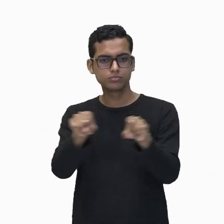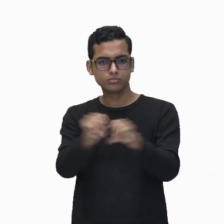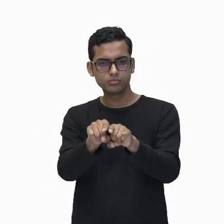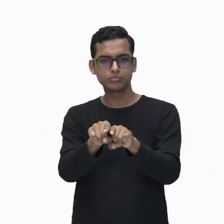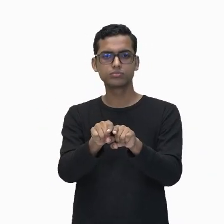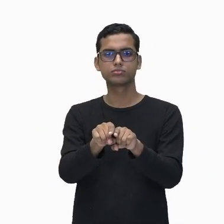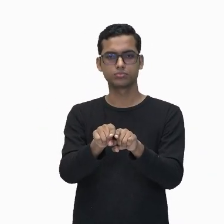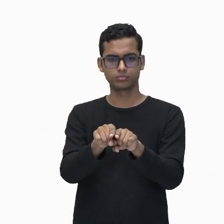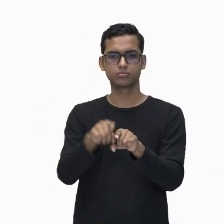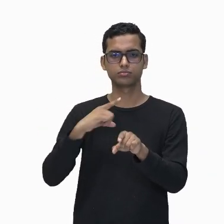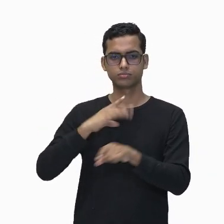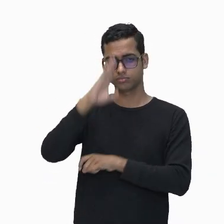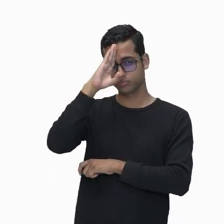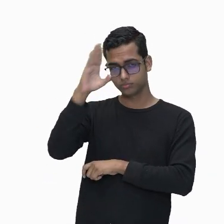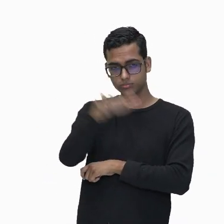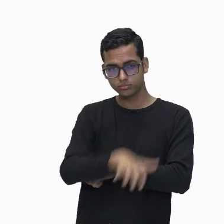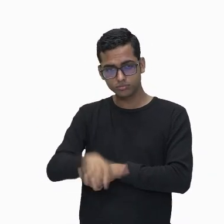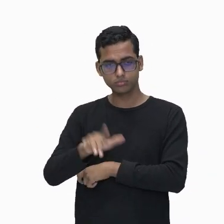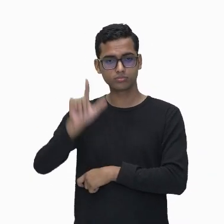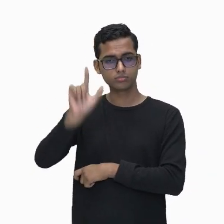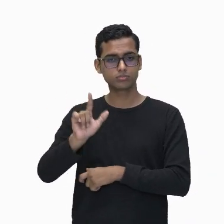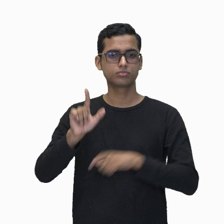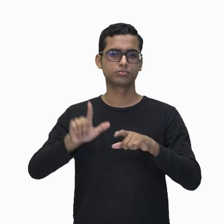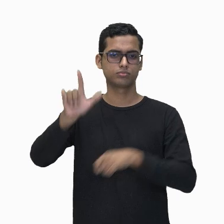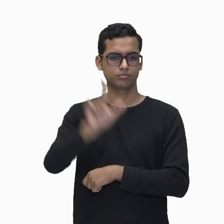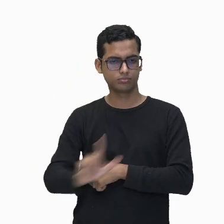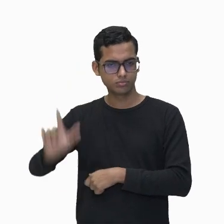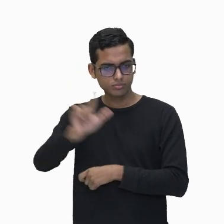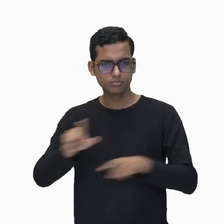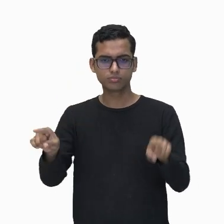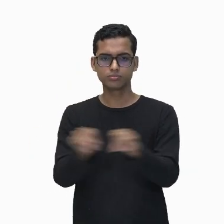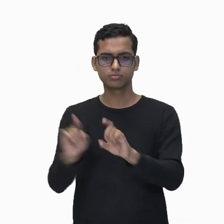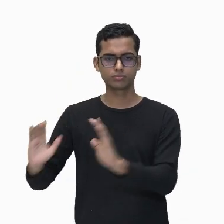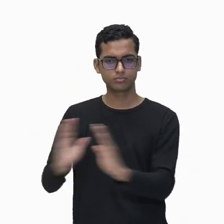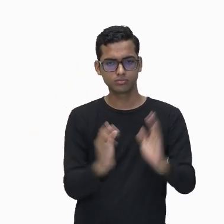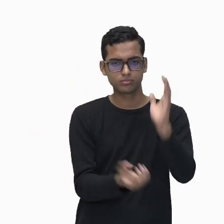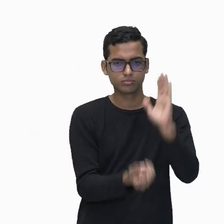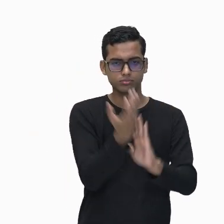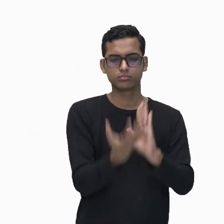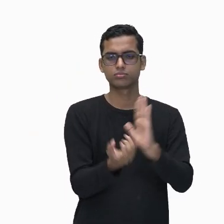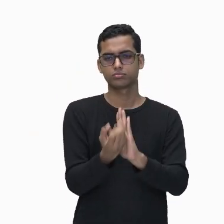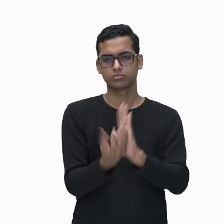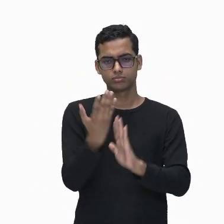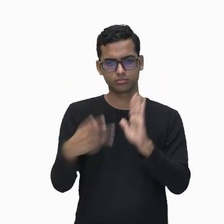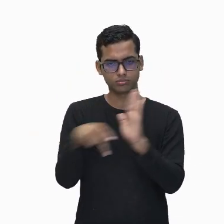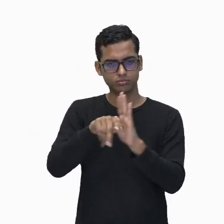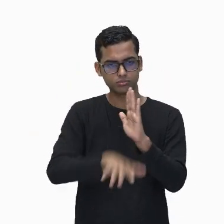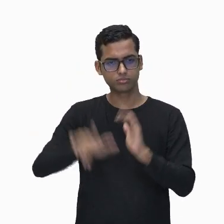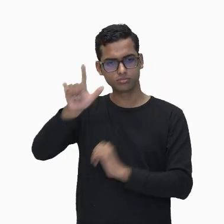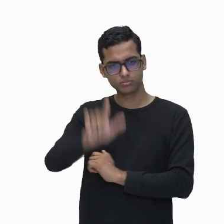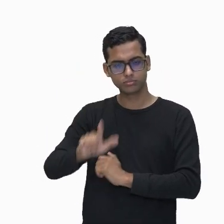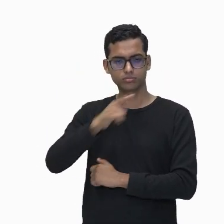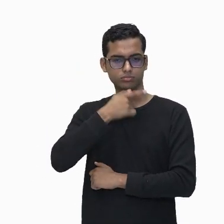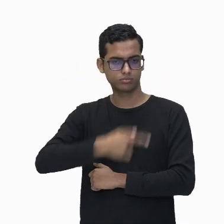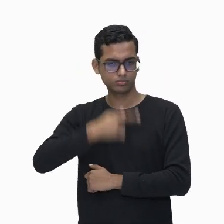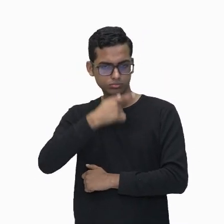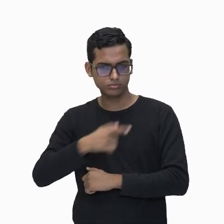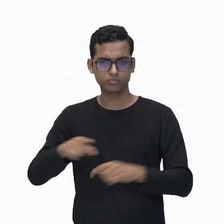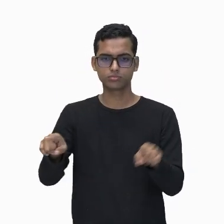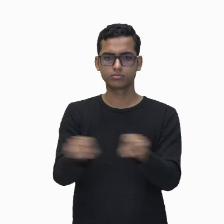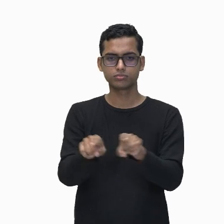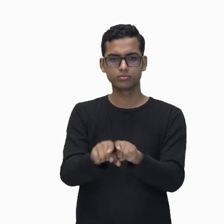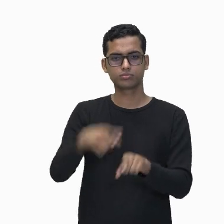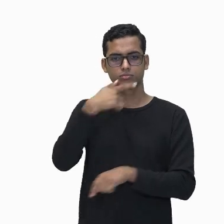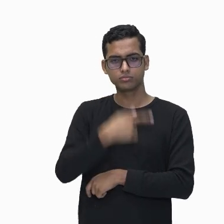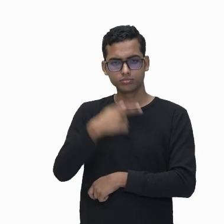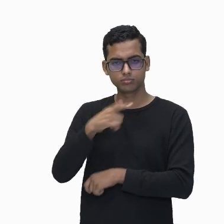à estética predominante do período literário. As faces da produção literária de Gregório de Matos e